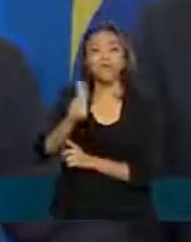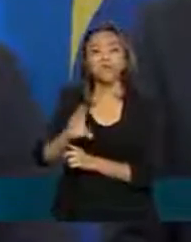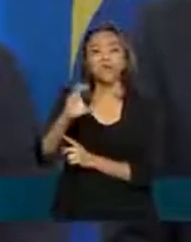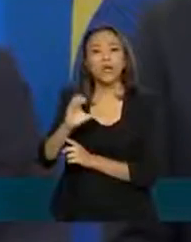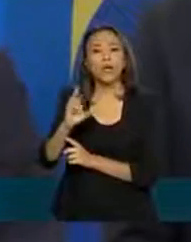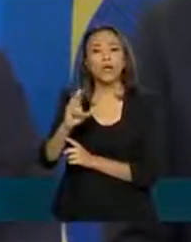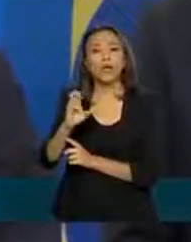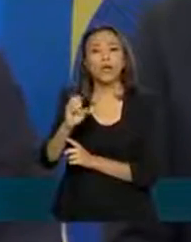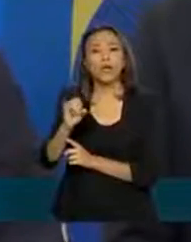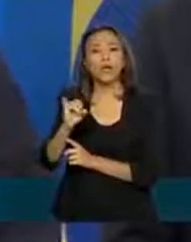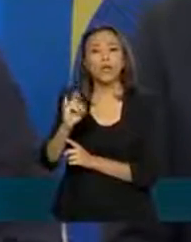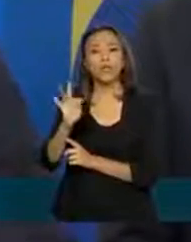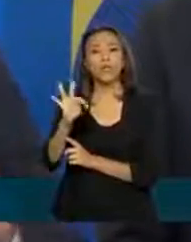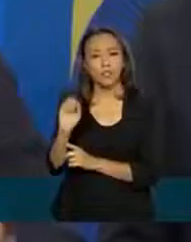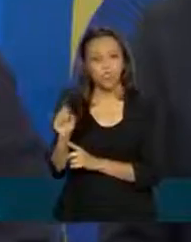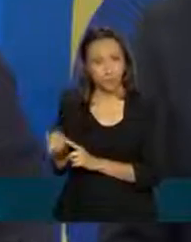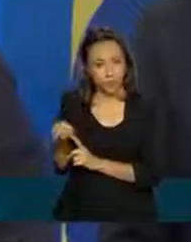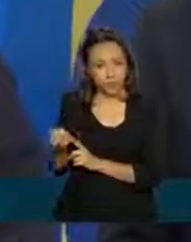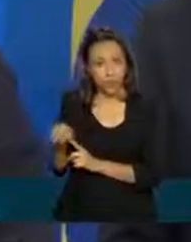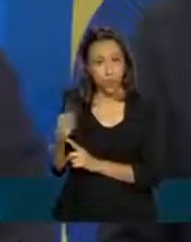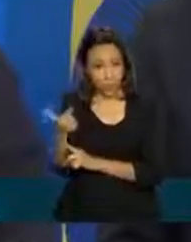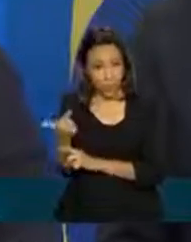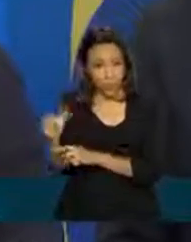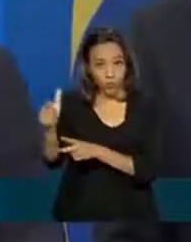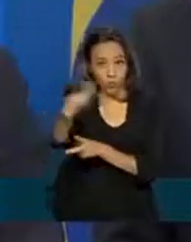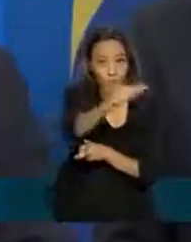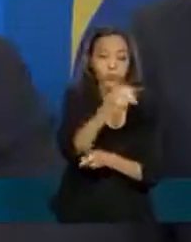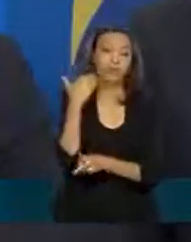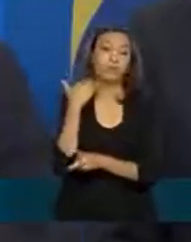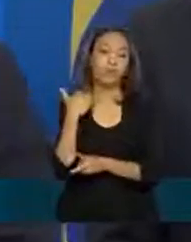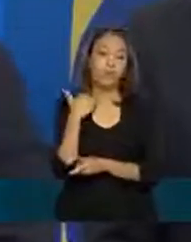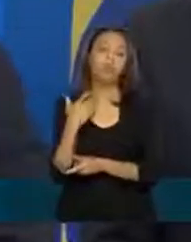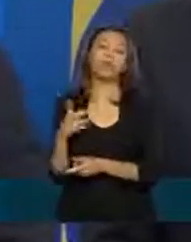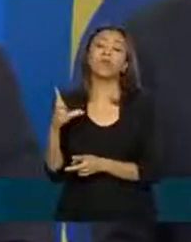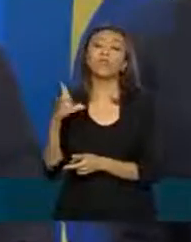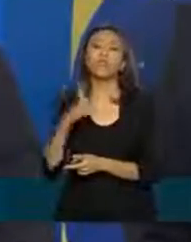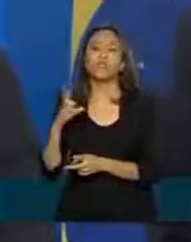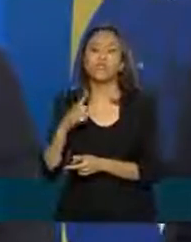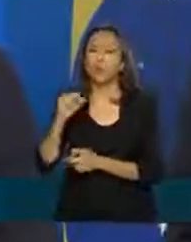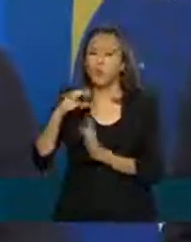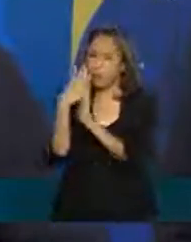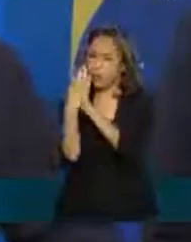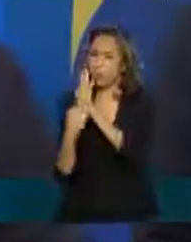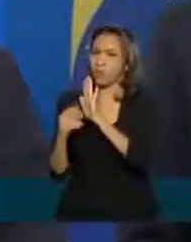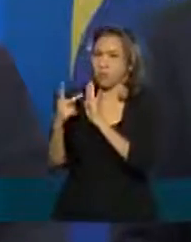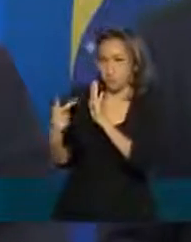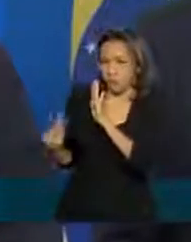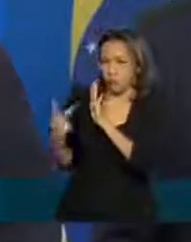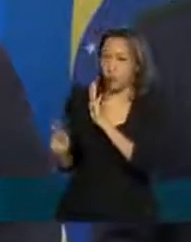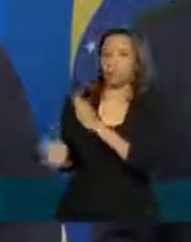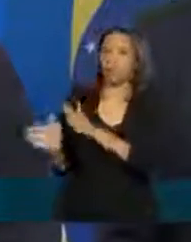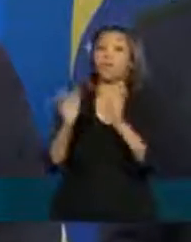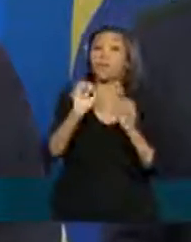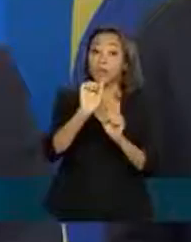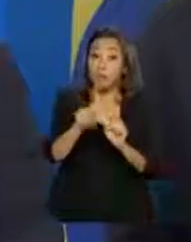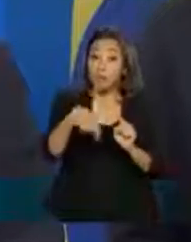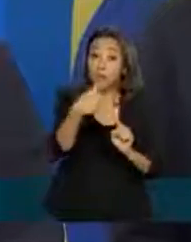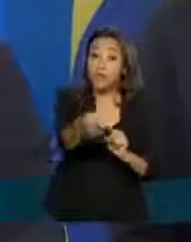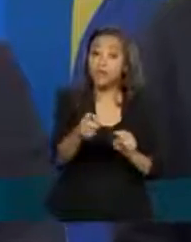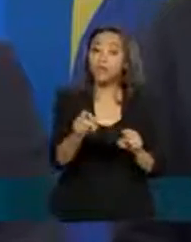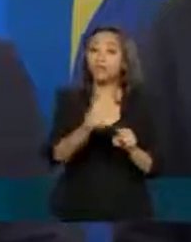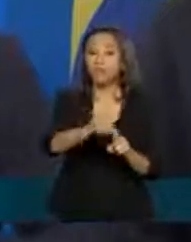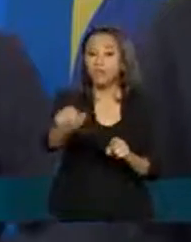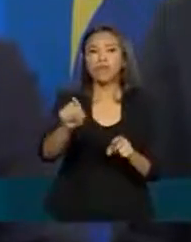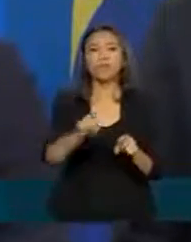colateral. A gente tinha feito via um instrumento financeiro que chamava debênture e agora, partir da semana que vem, nós vamos também operacionalizar